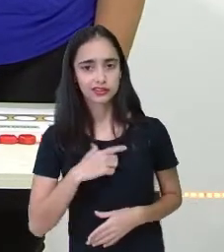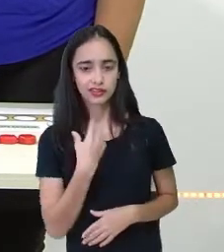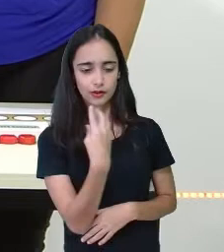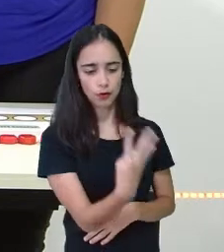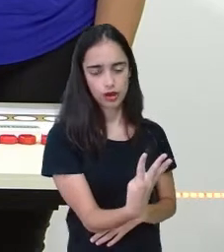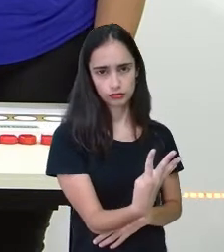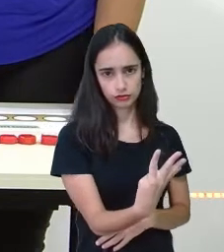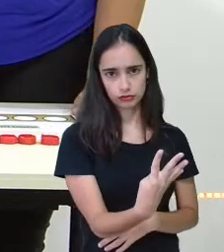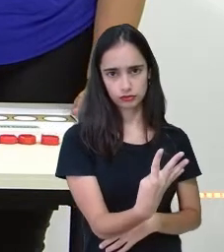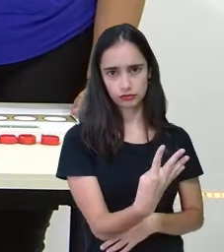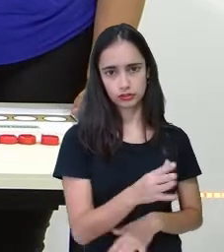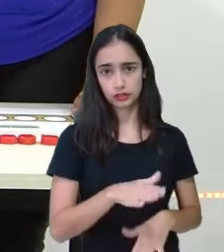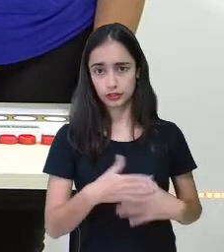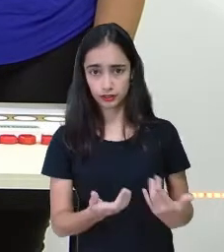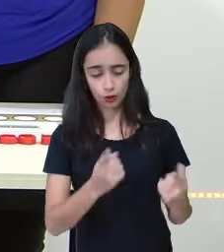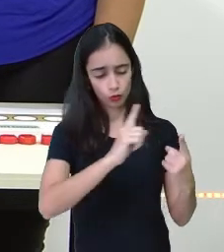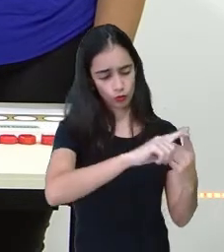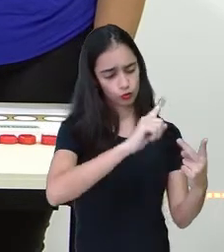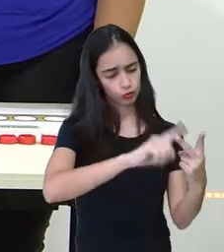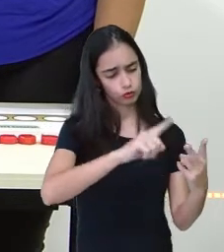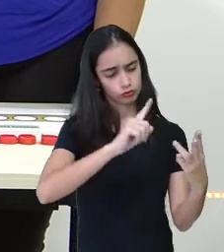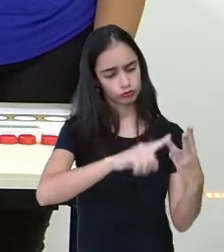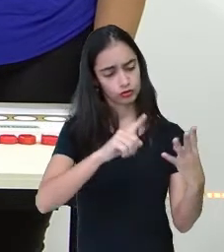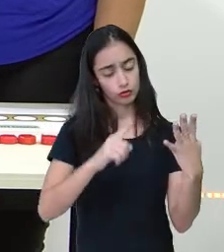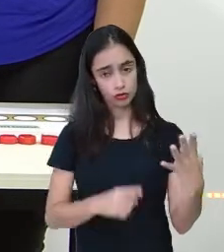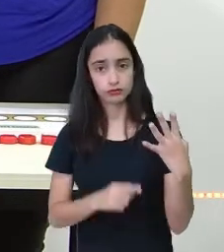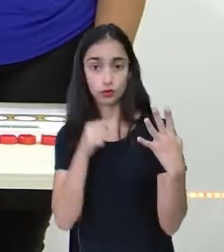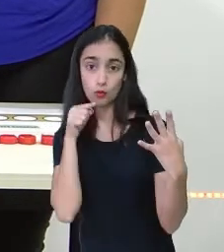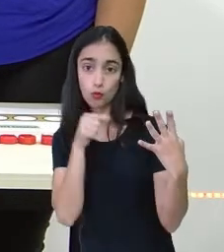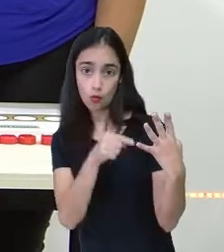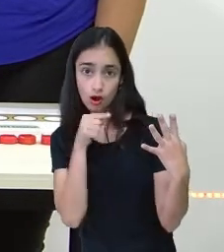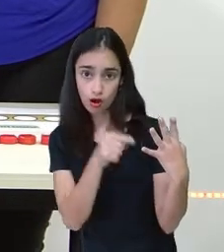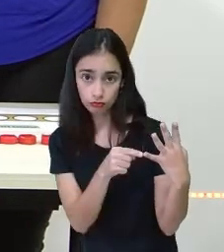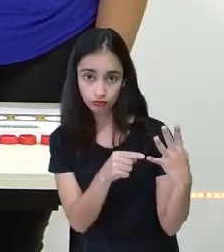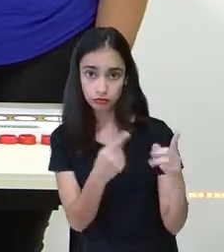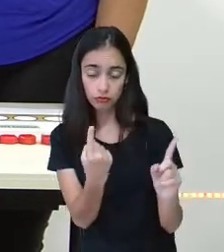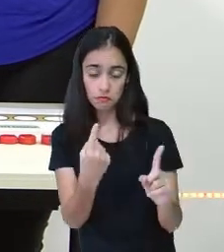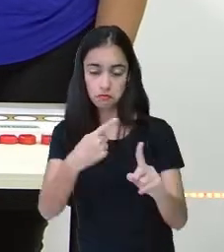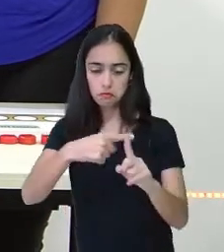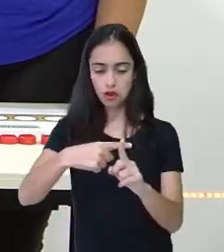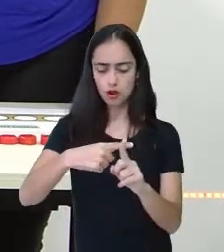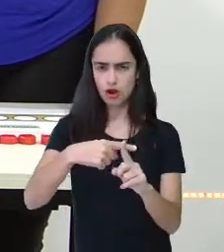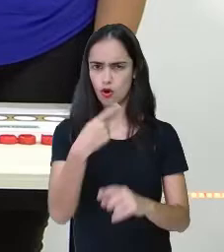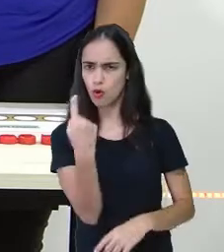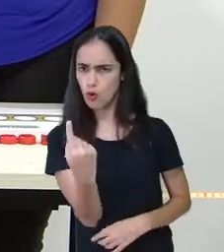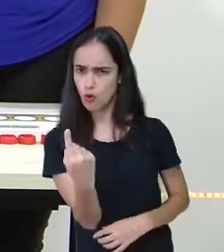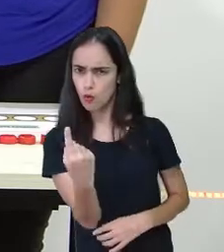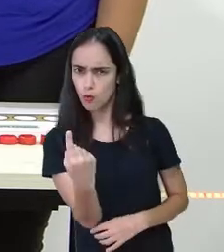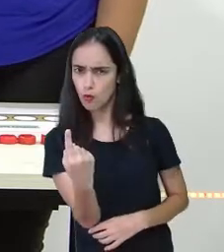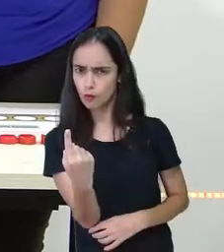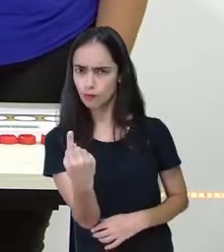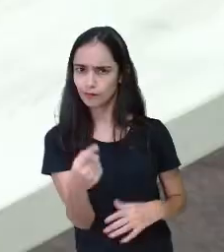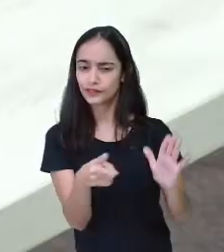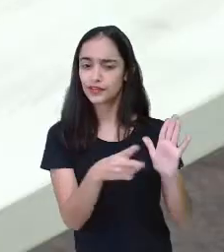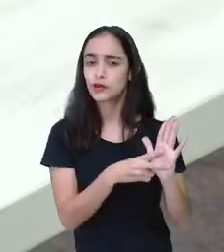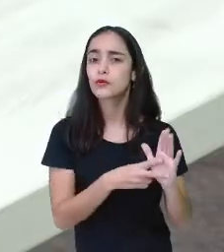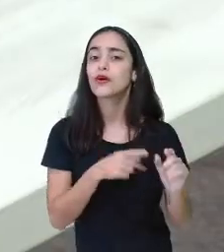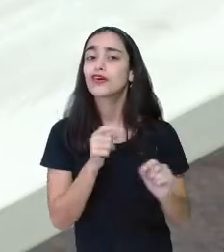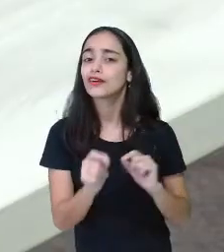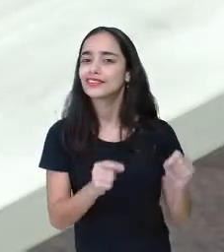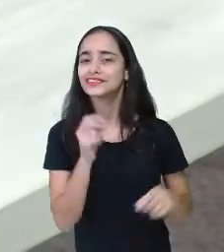Então, 1, 2, 3, 4. 4 mais 1. E aí, o resultado vai ser